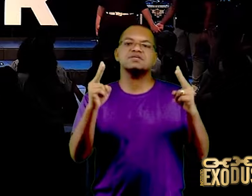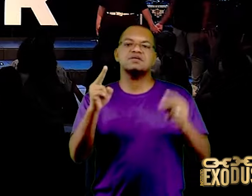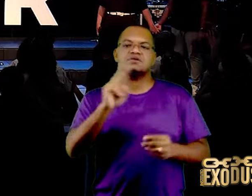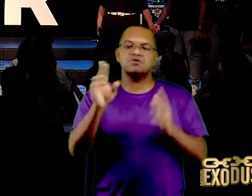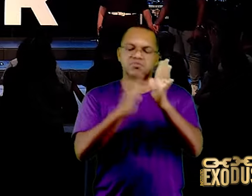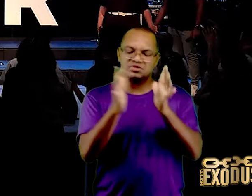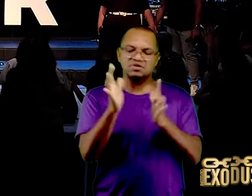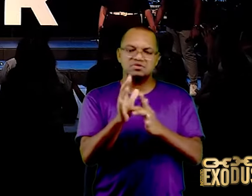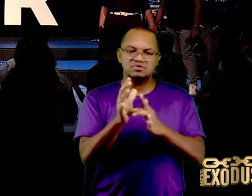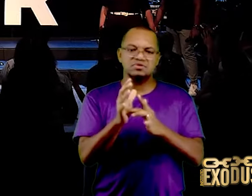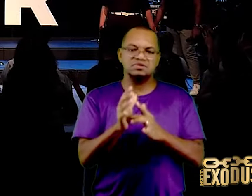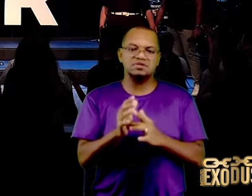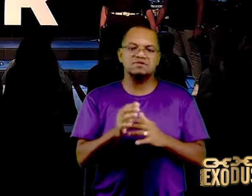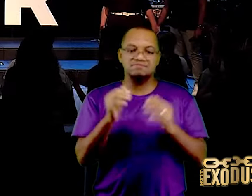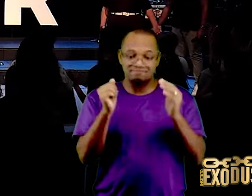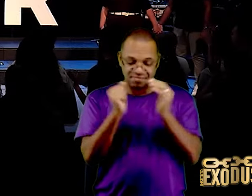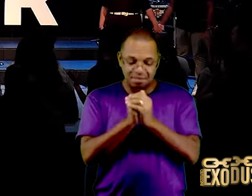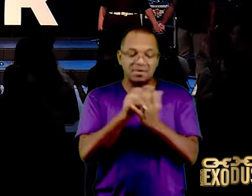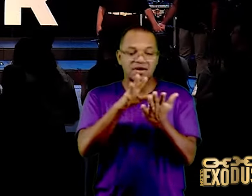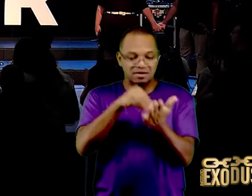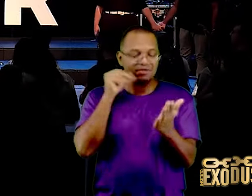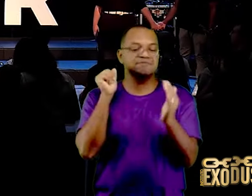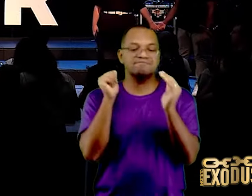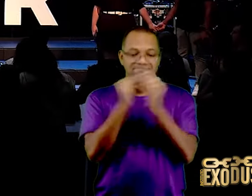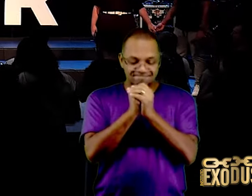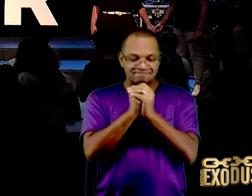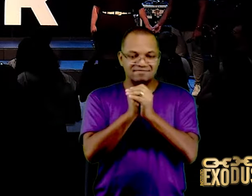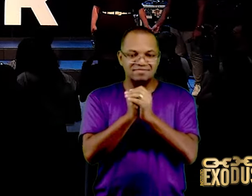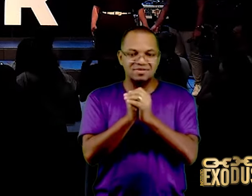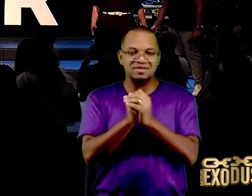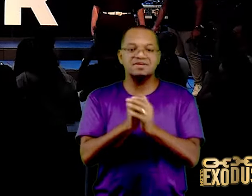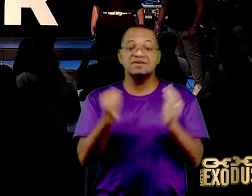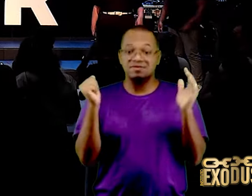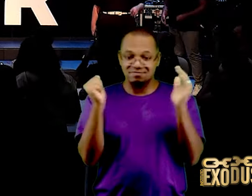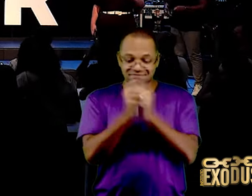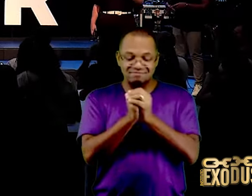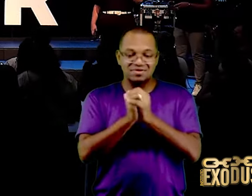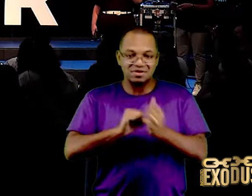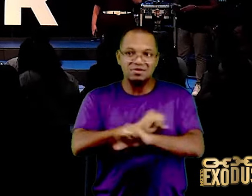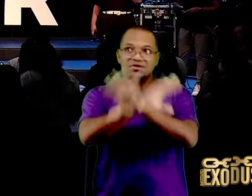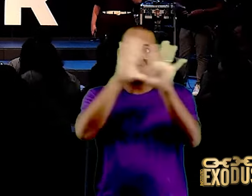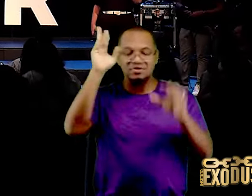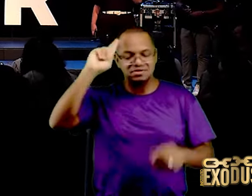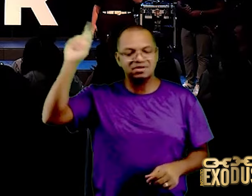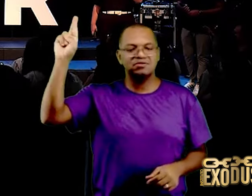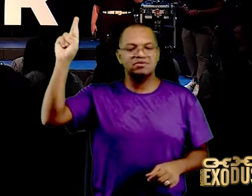diz amém, diz amém, diz amém, glorifica o Senhor,